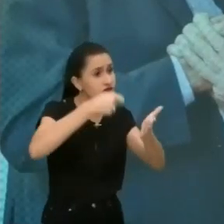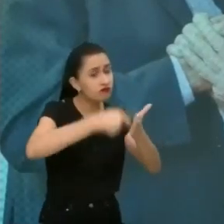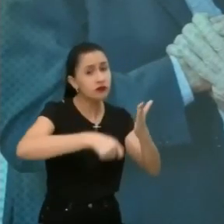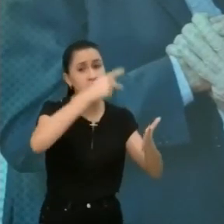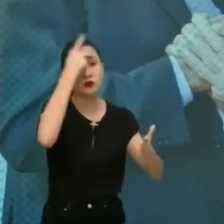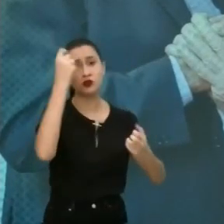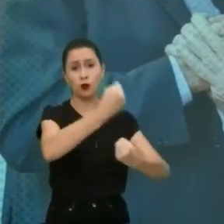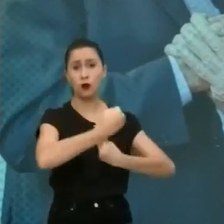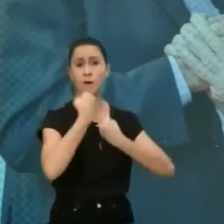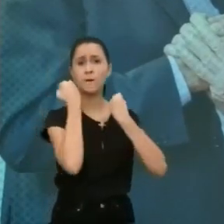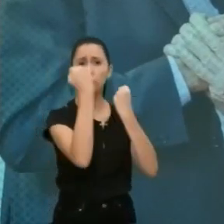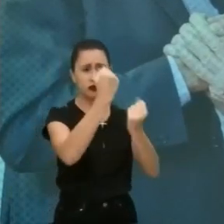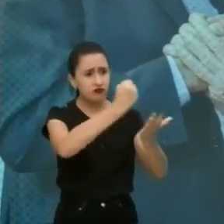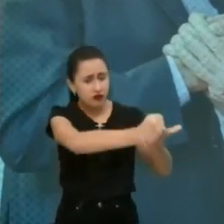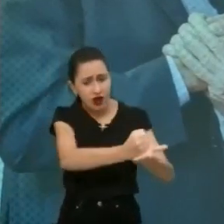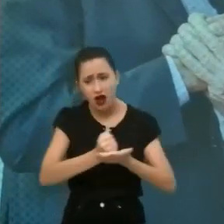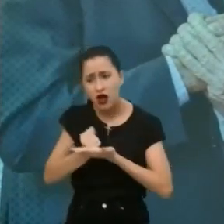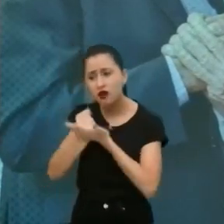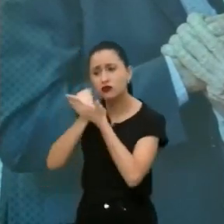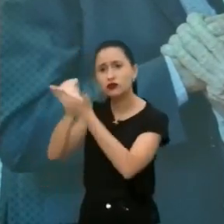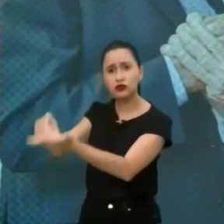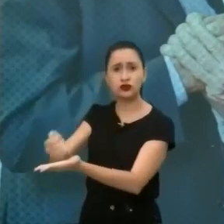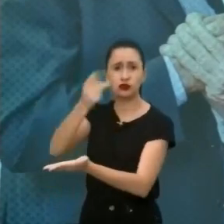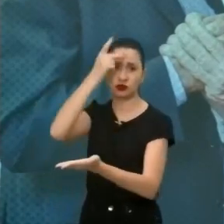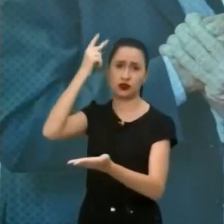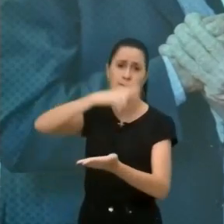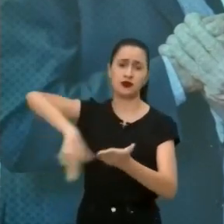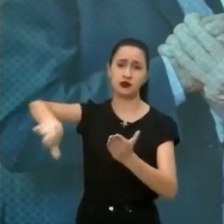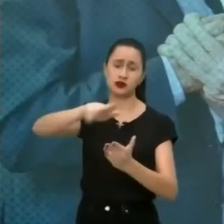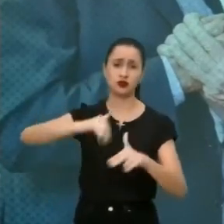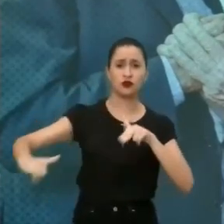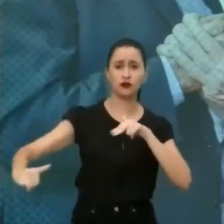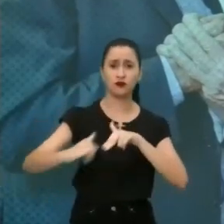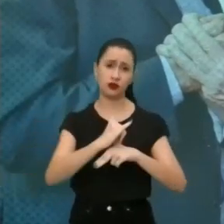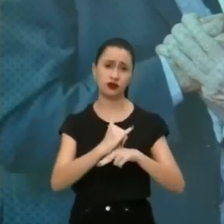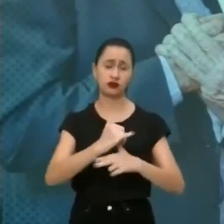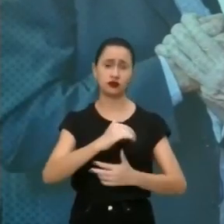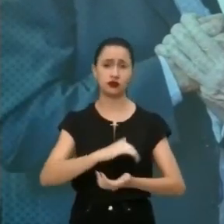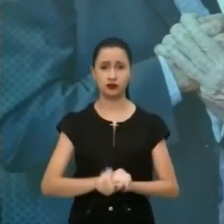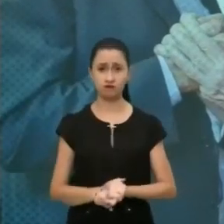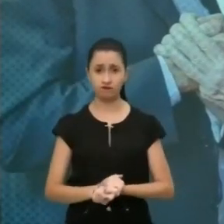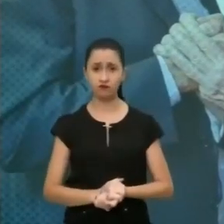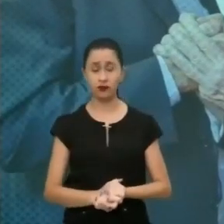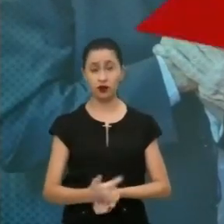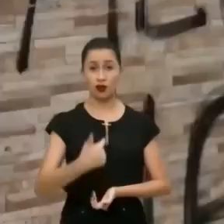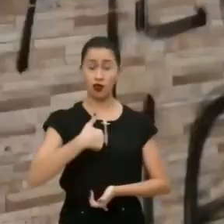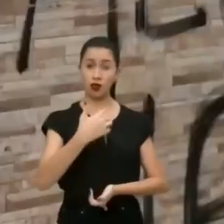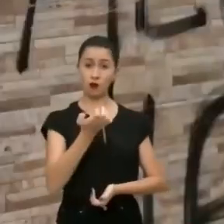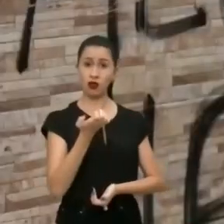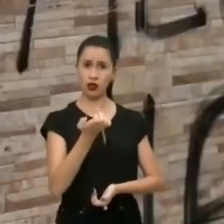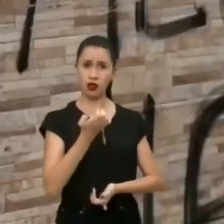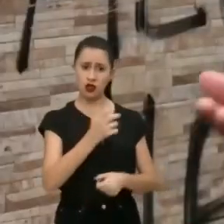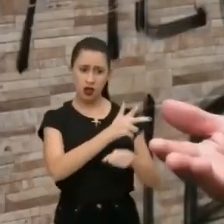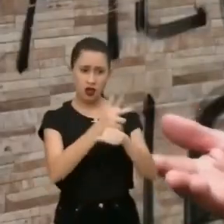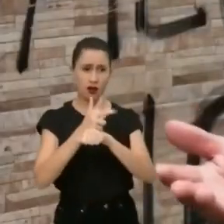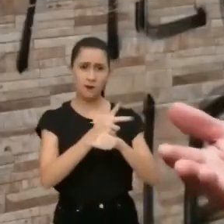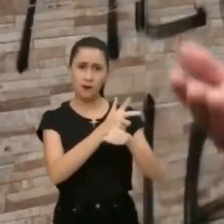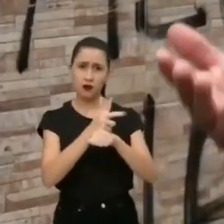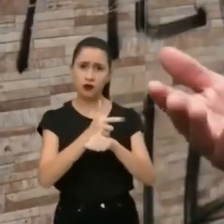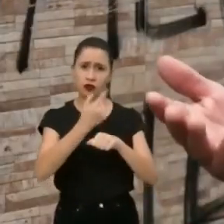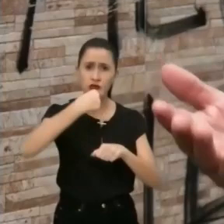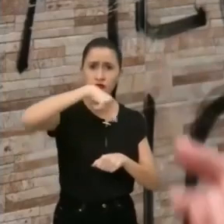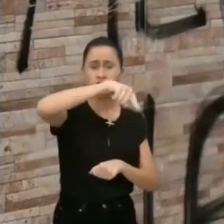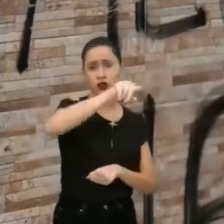cobrar das autoridades todo o apoio às vítimas dessa tragédia anunciada. Eu queria que uma